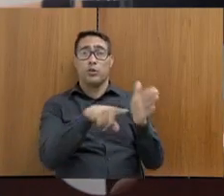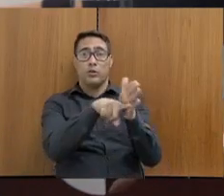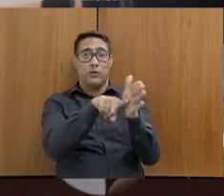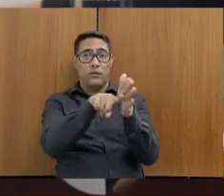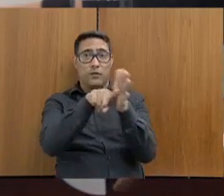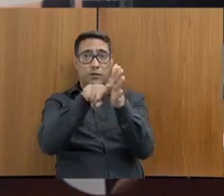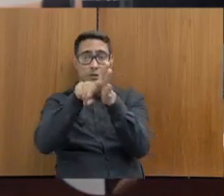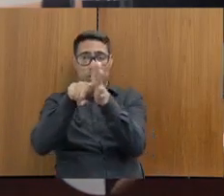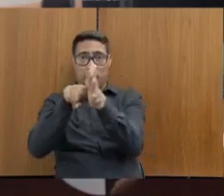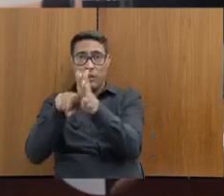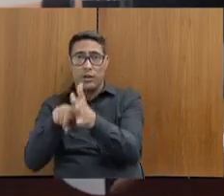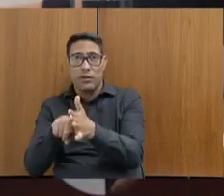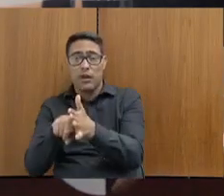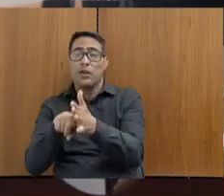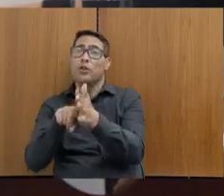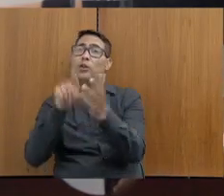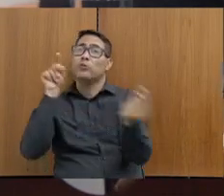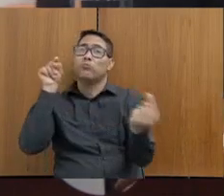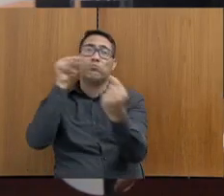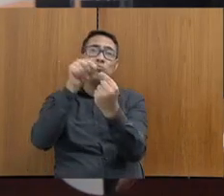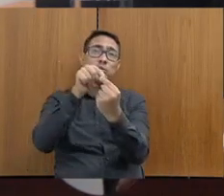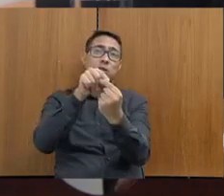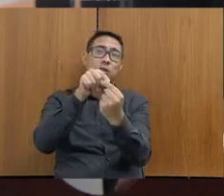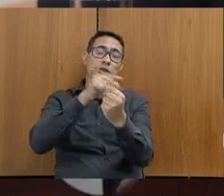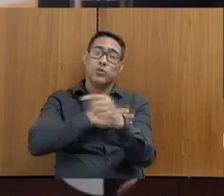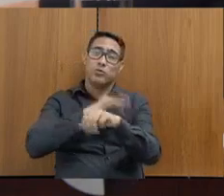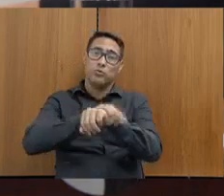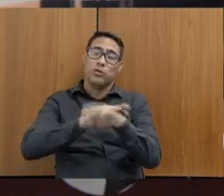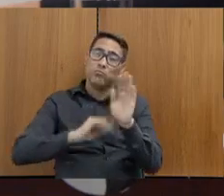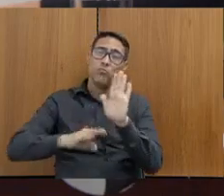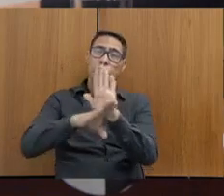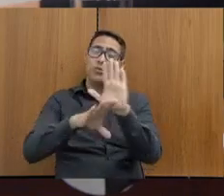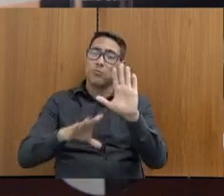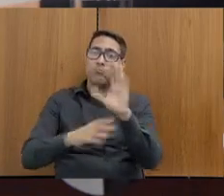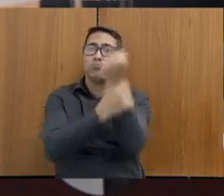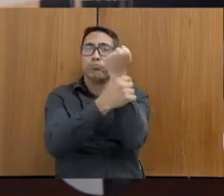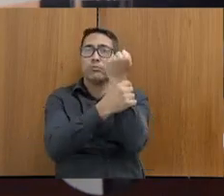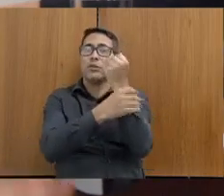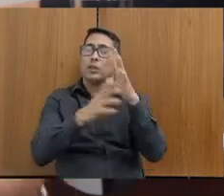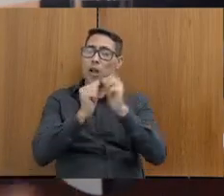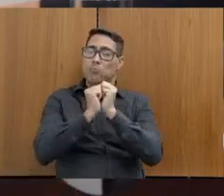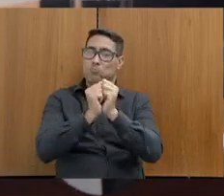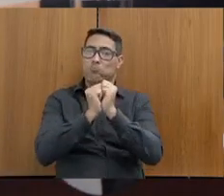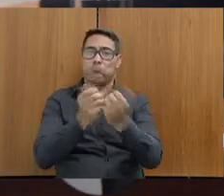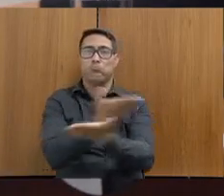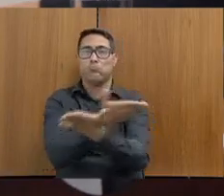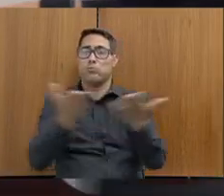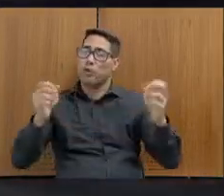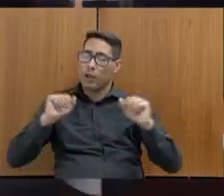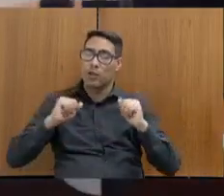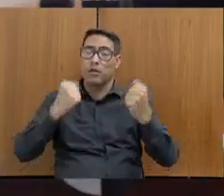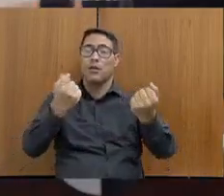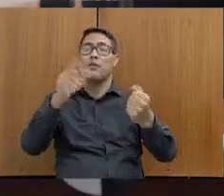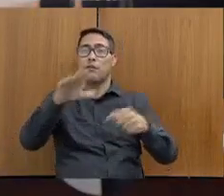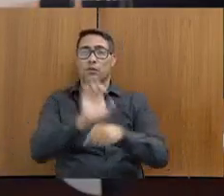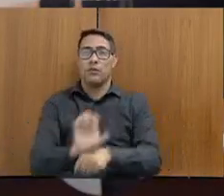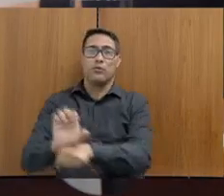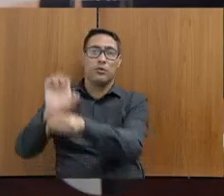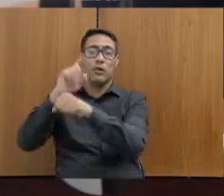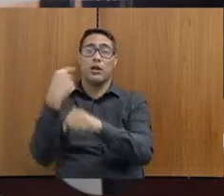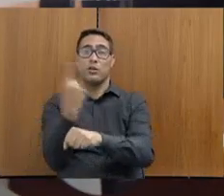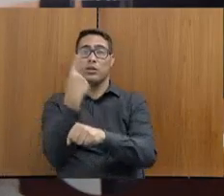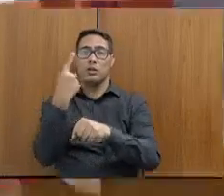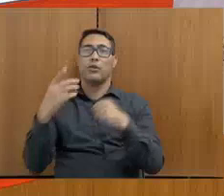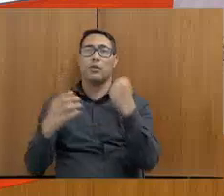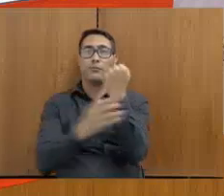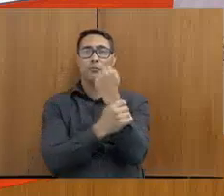no sentido de fortalecê-lo e de estarmos juntos aí na defesa do Estado e da nossa segurança. Muito